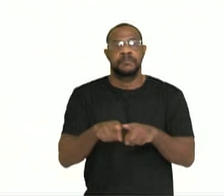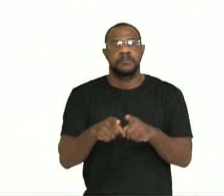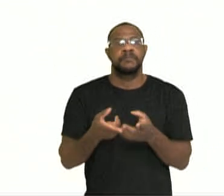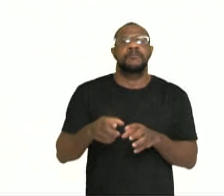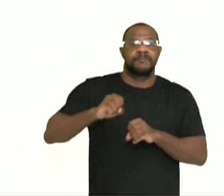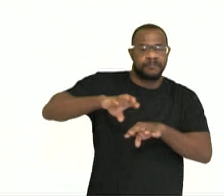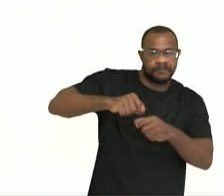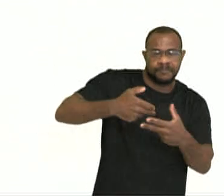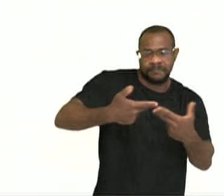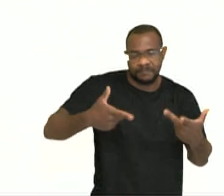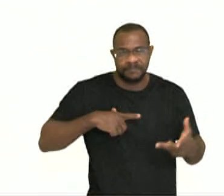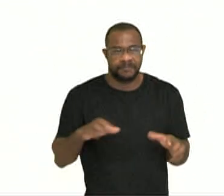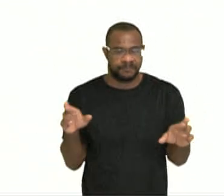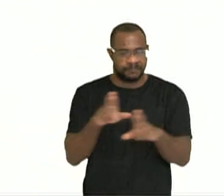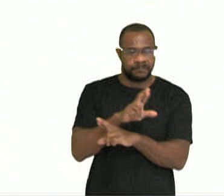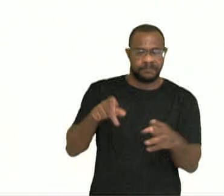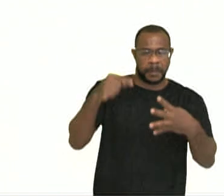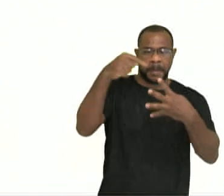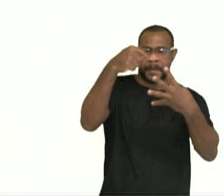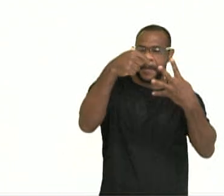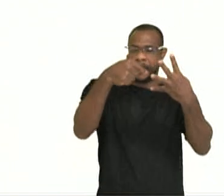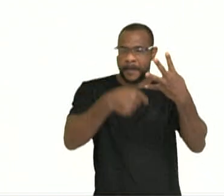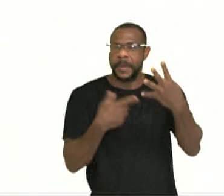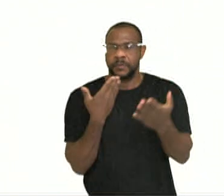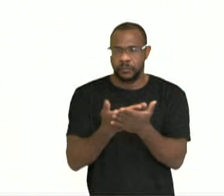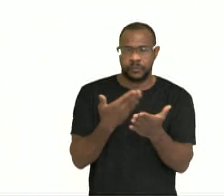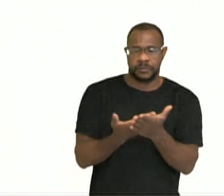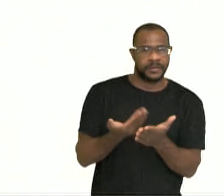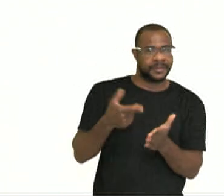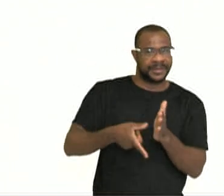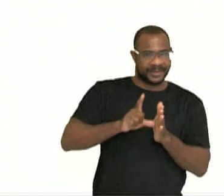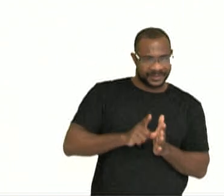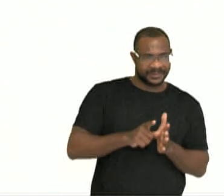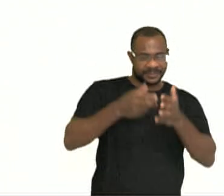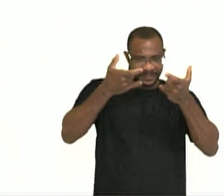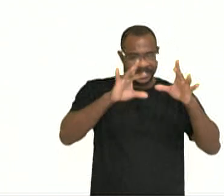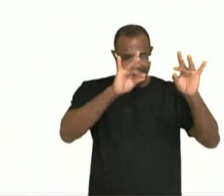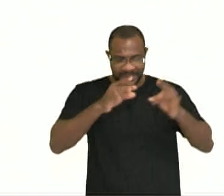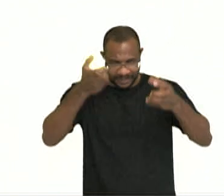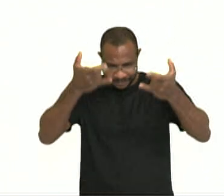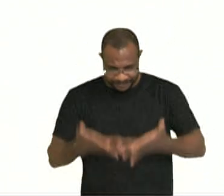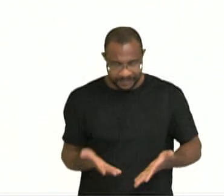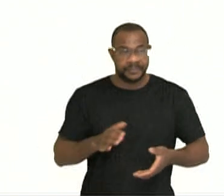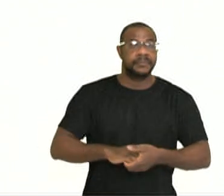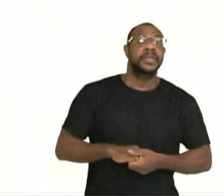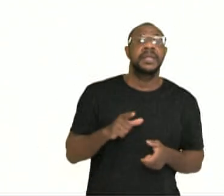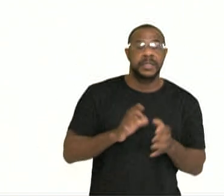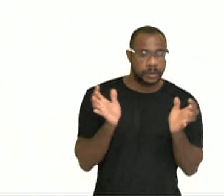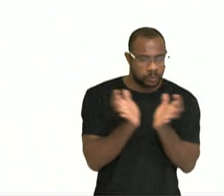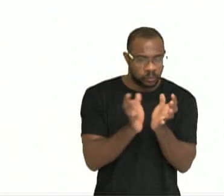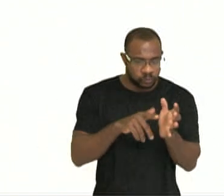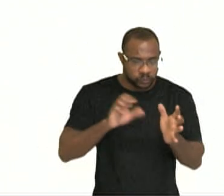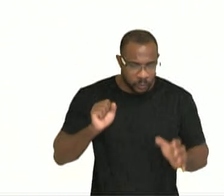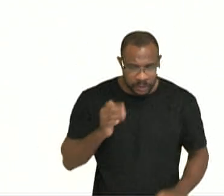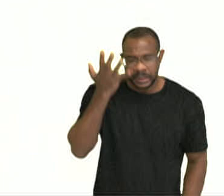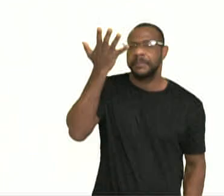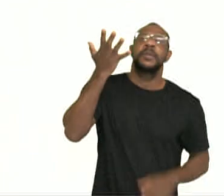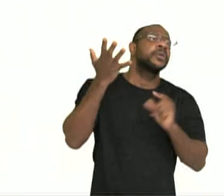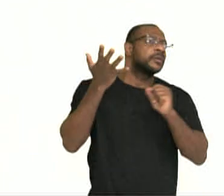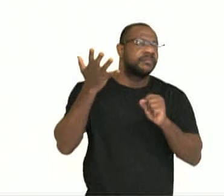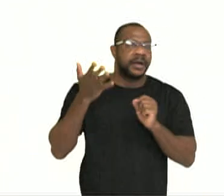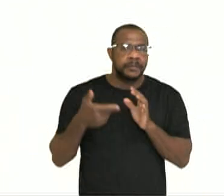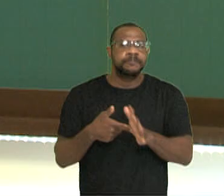todos aqueles que a gente tinha relacionado e estudado em detalhes cada um deles. Então, esse conjunto de fatores vai